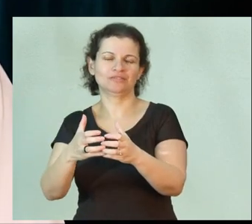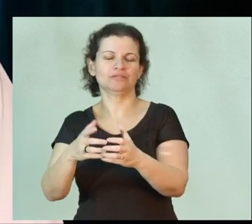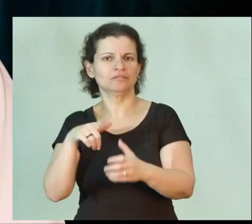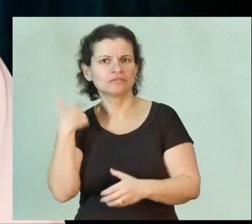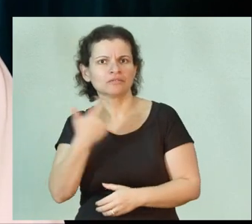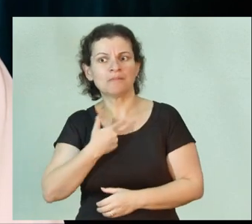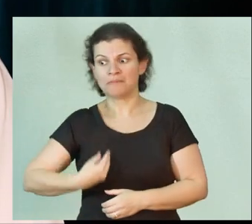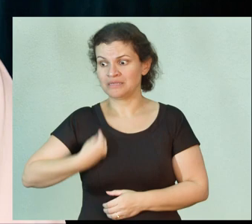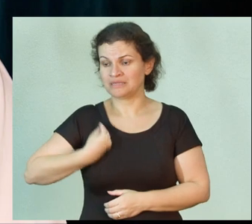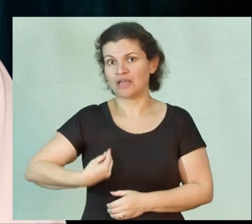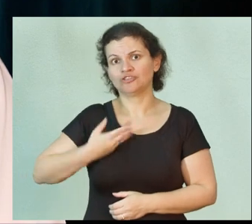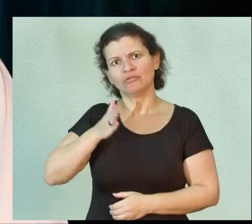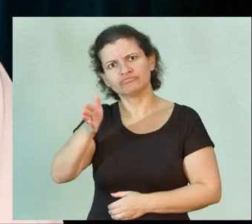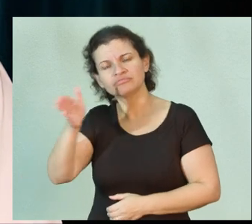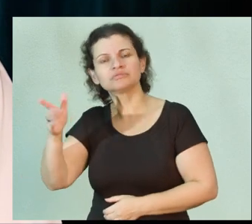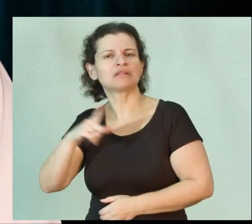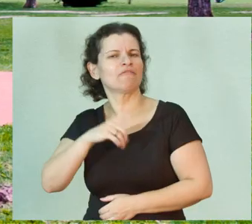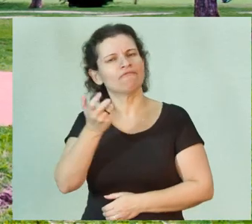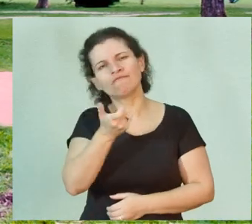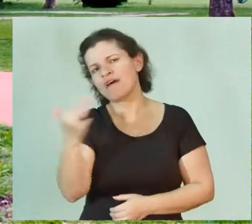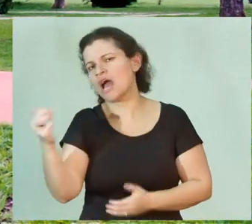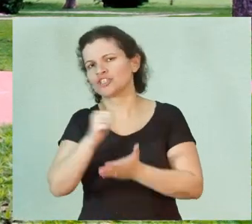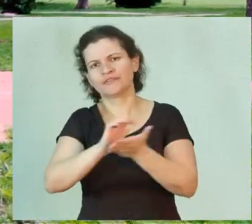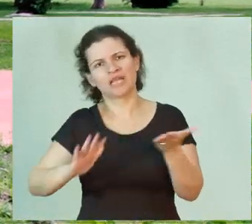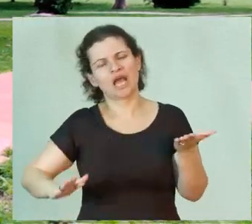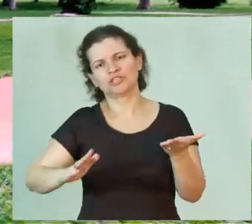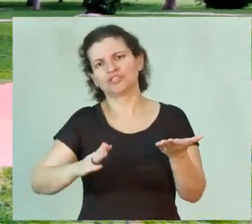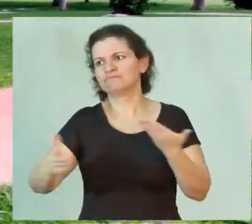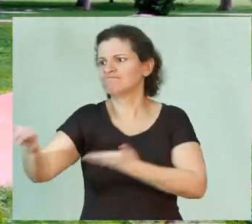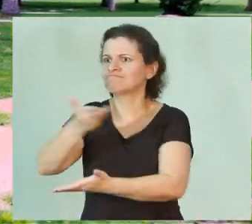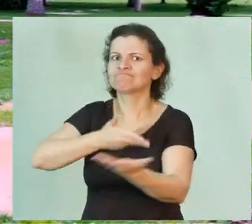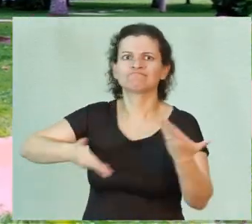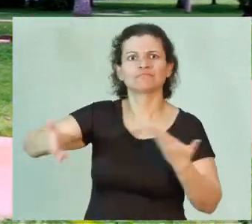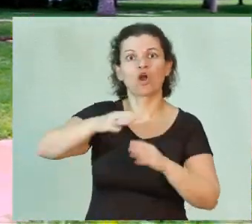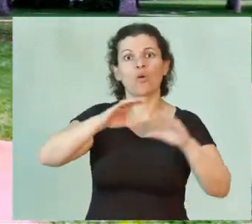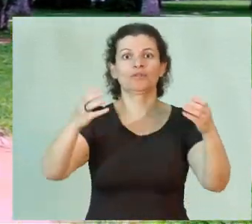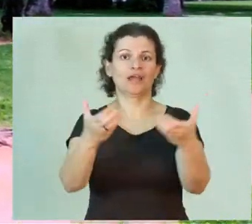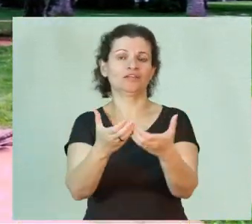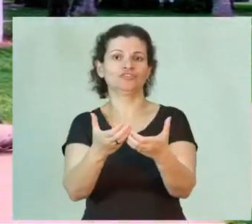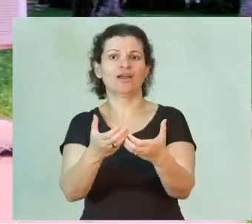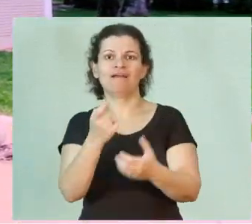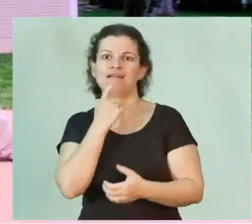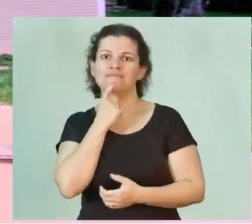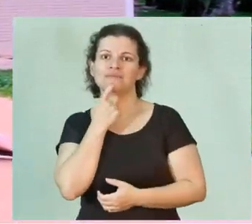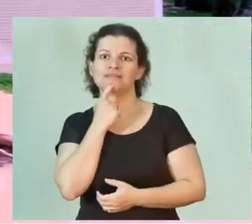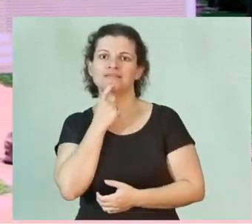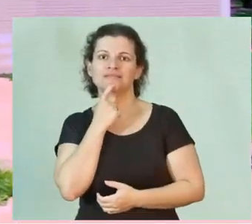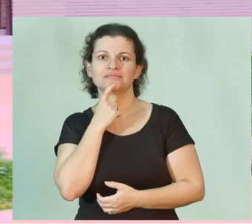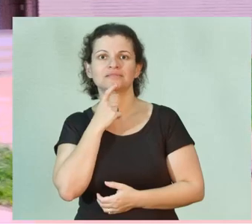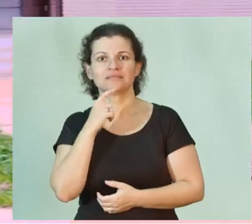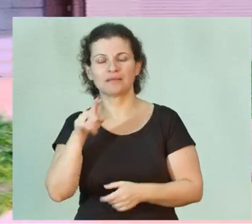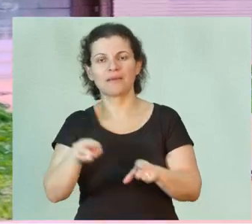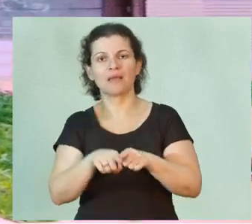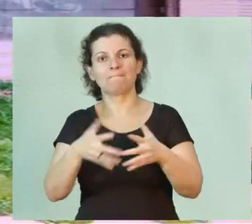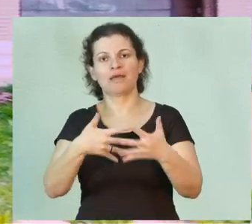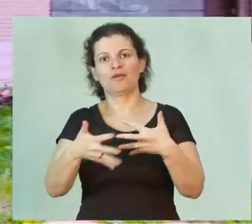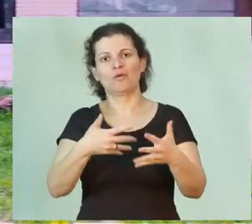bastante presente, tem muitas atividades, interage bastante com a comunidade de Campinas e de Barão Geraldo.